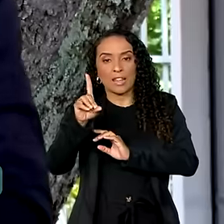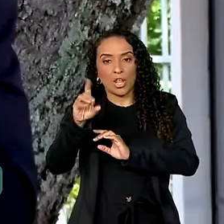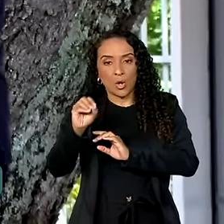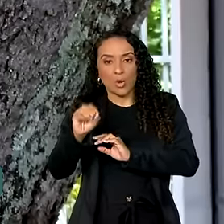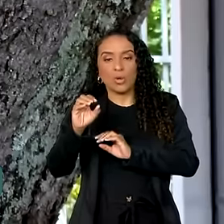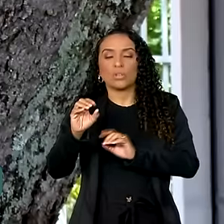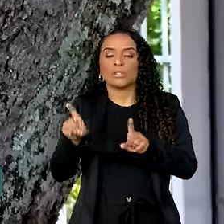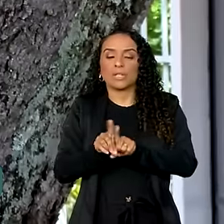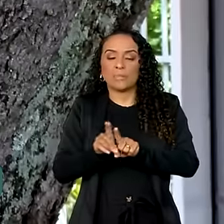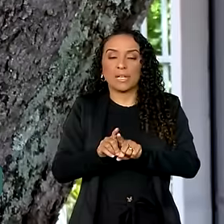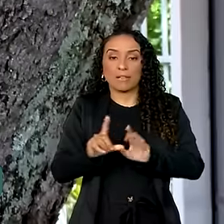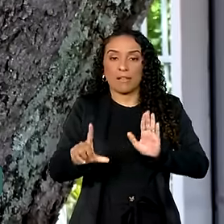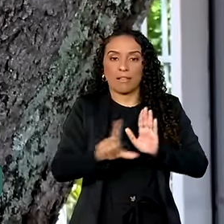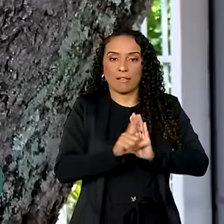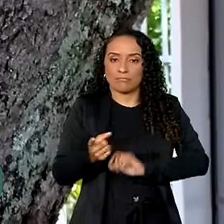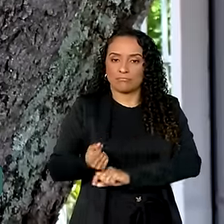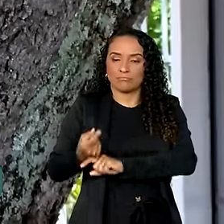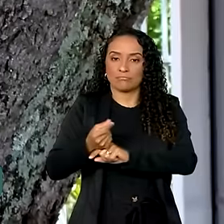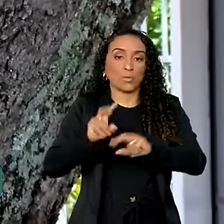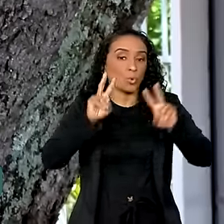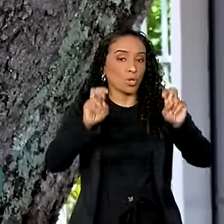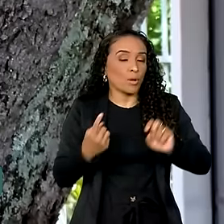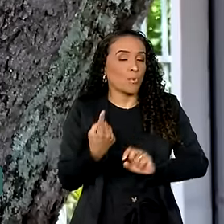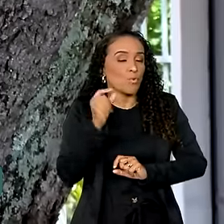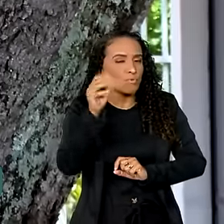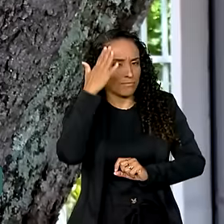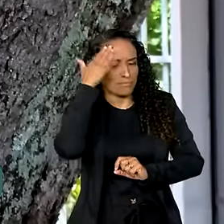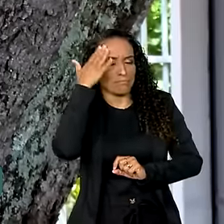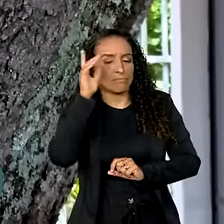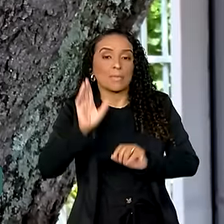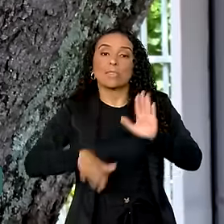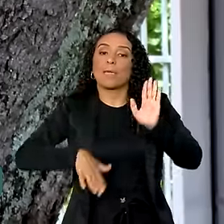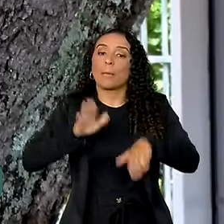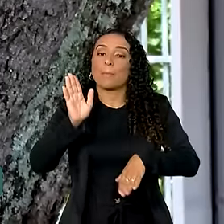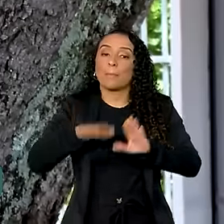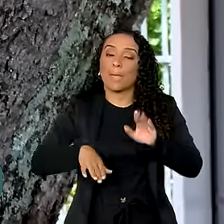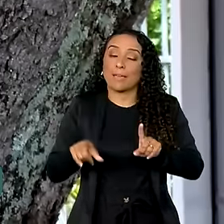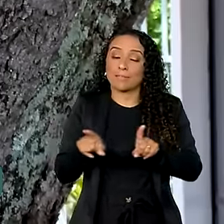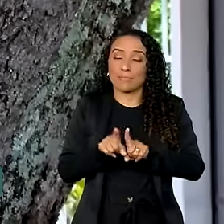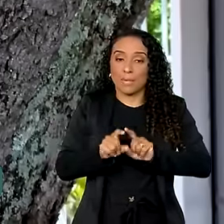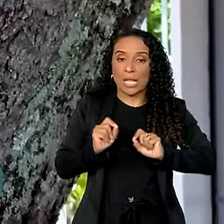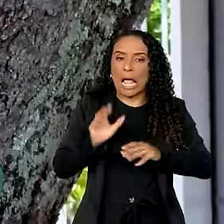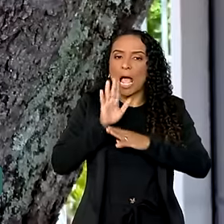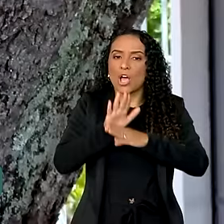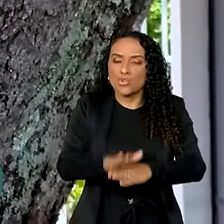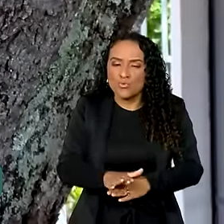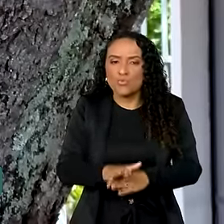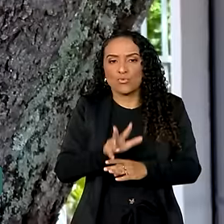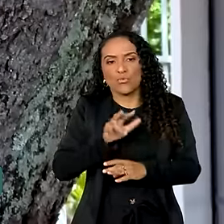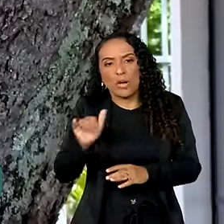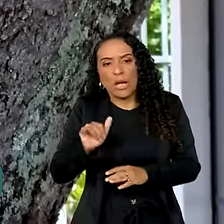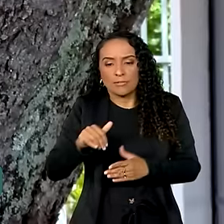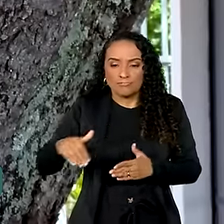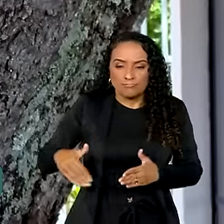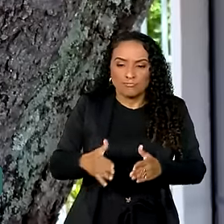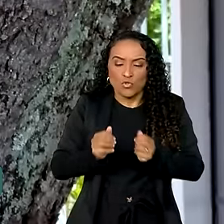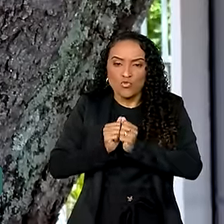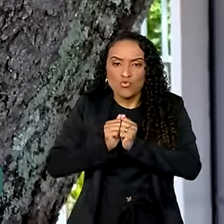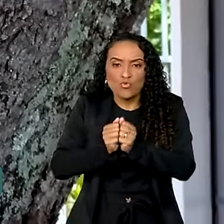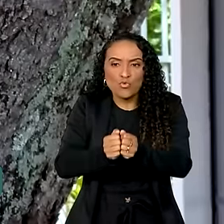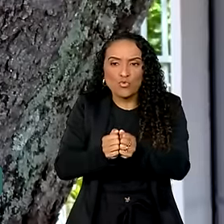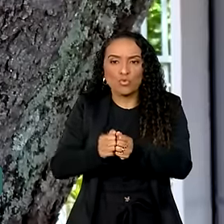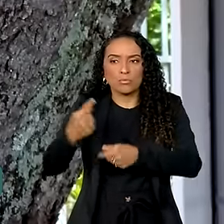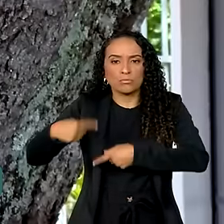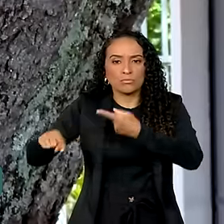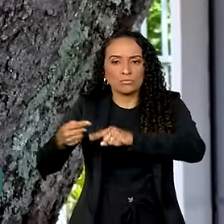orçamentária. Um dos temas, vocês sabem, que depende disso também, que ajuda, vai caminhar junto com o debate